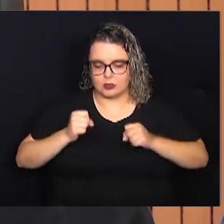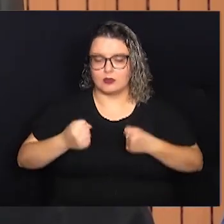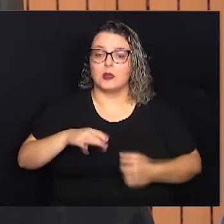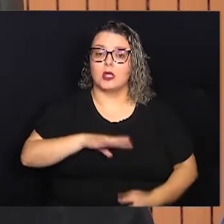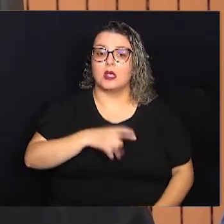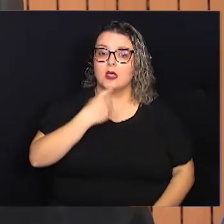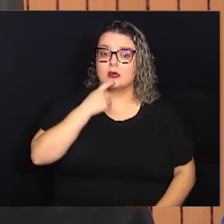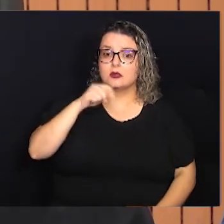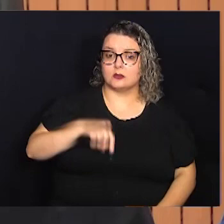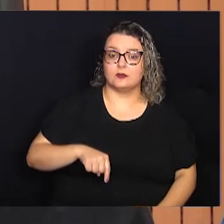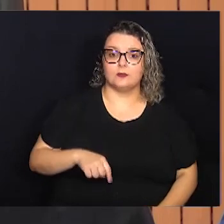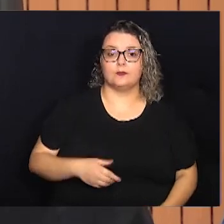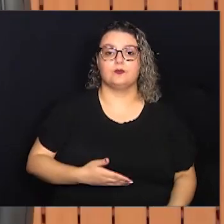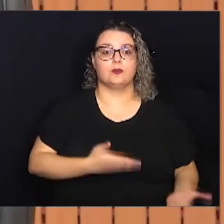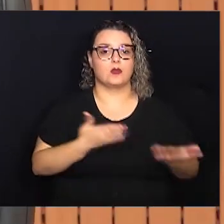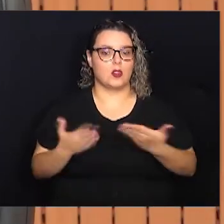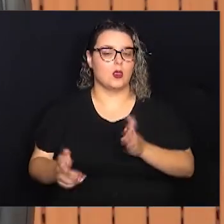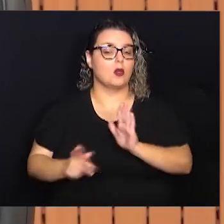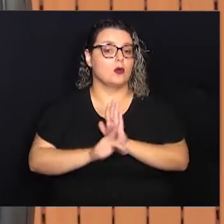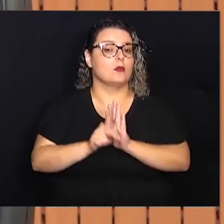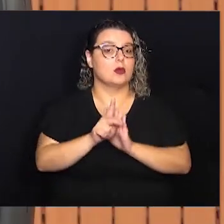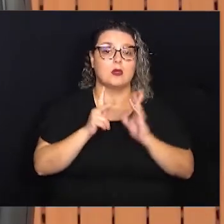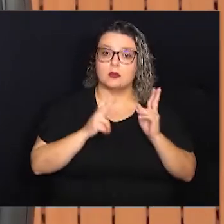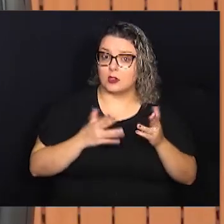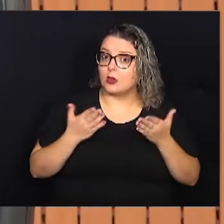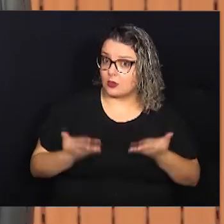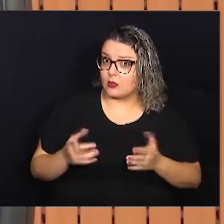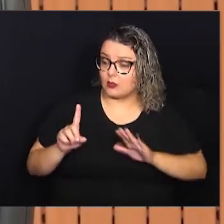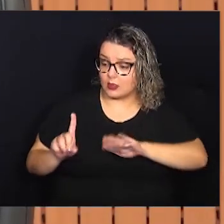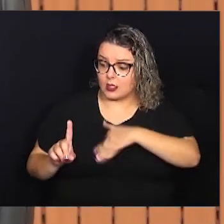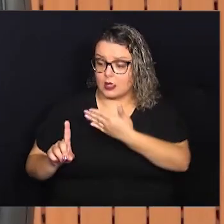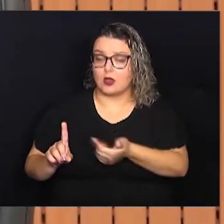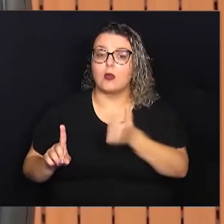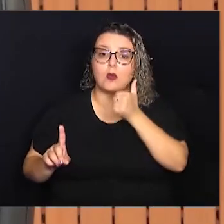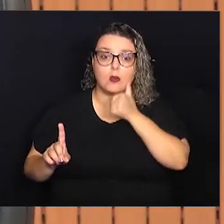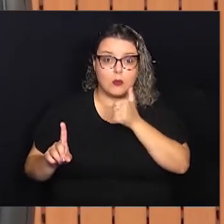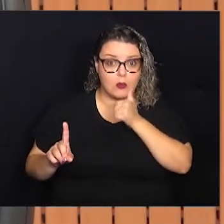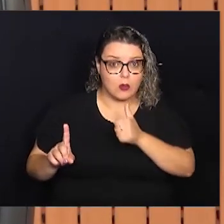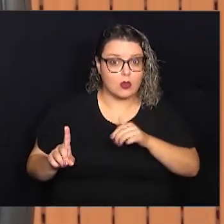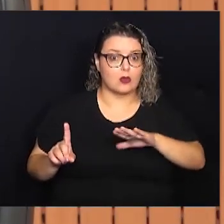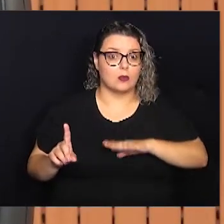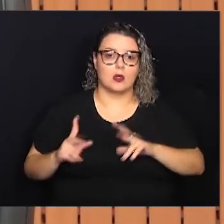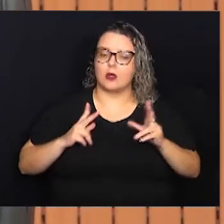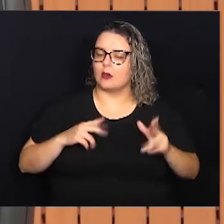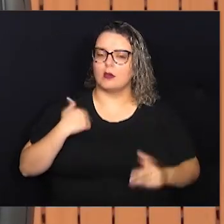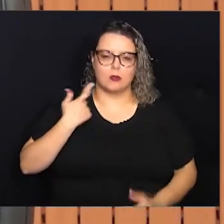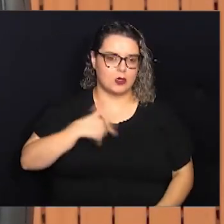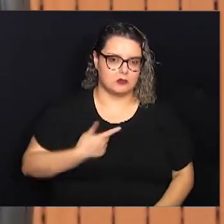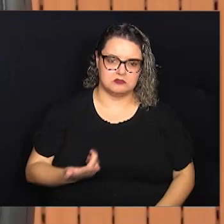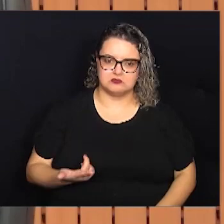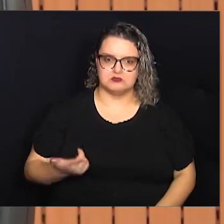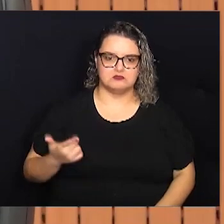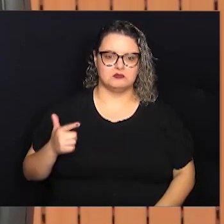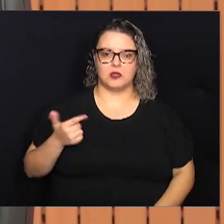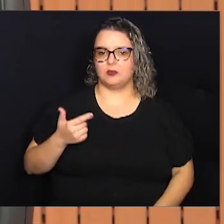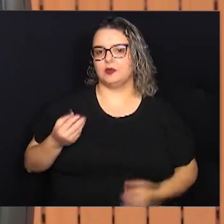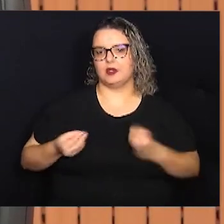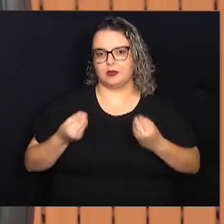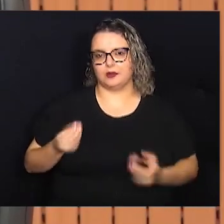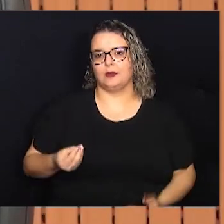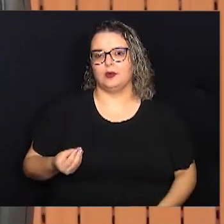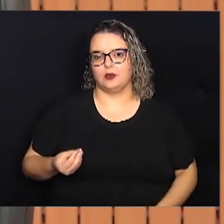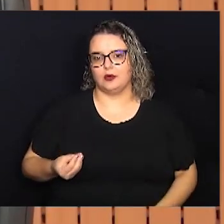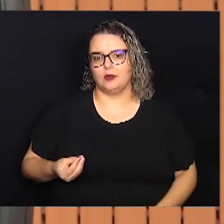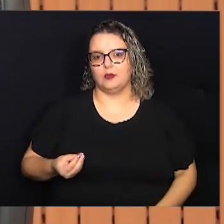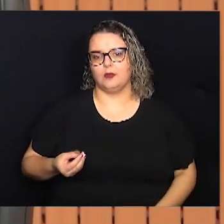talento à cidade de Campinas. Apresentar um projeto como esse, que homenageia uma mulher numa cidade como a nossa, que eu não tenho